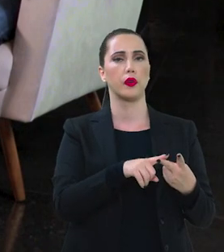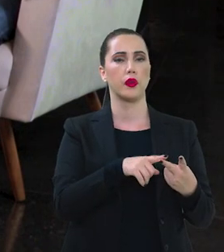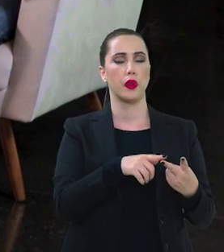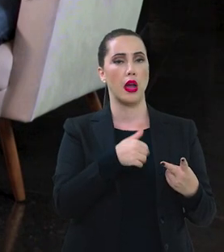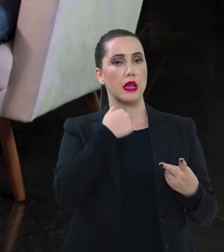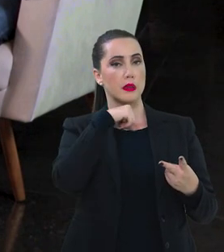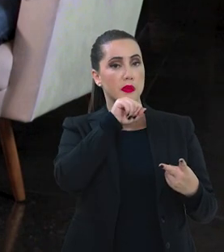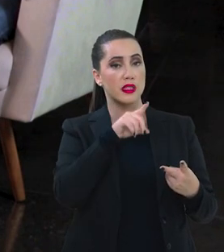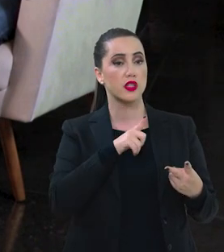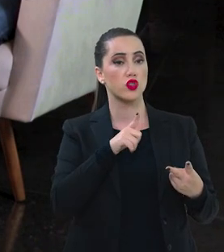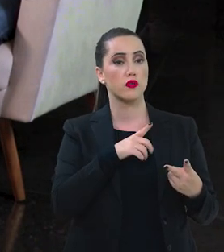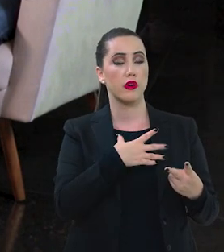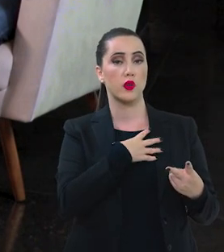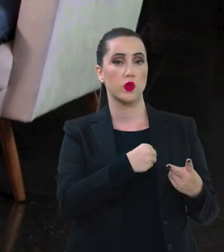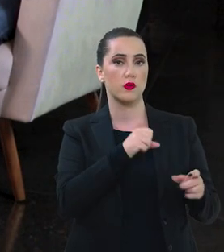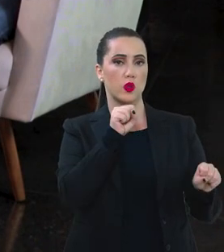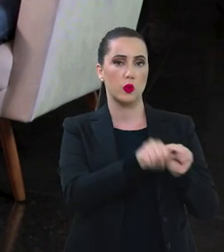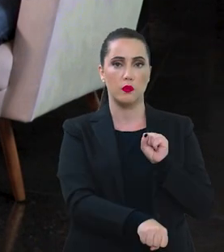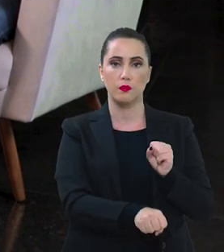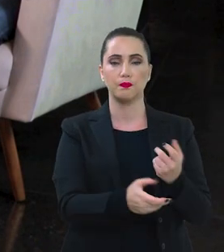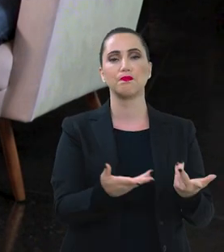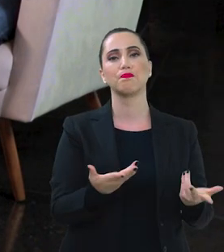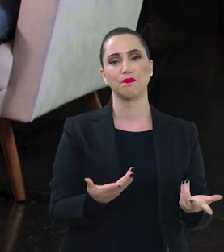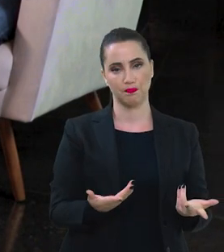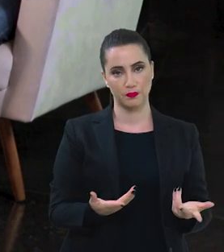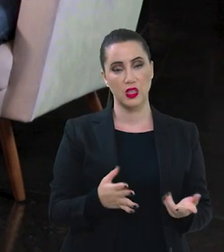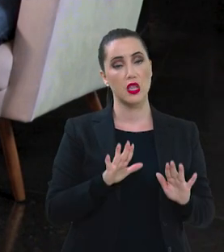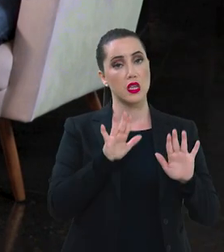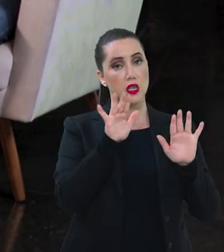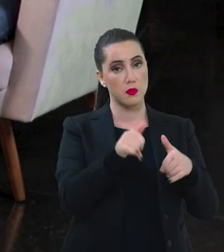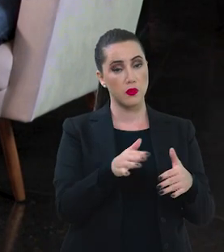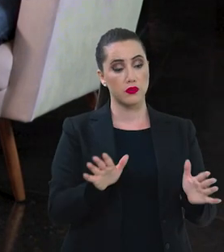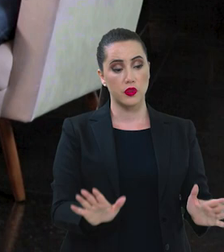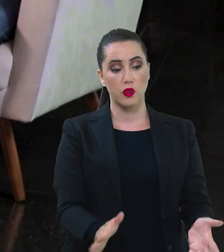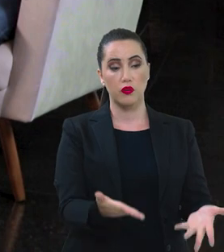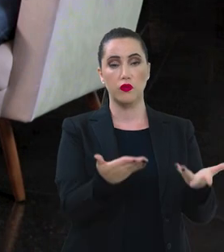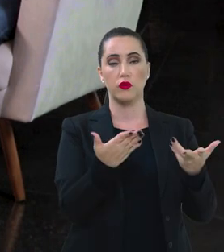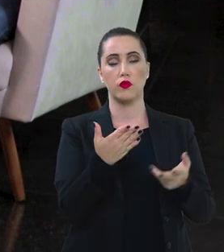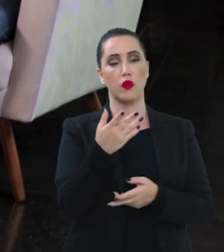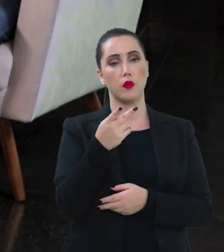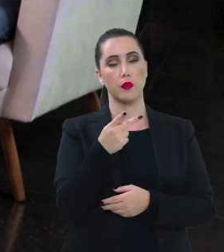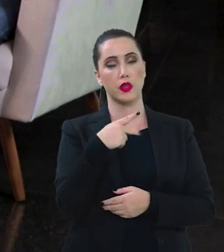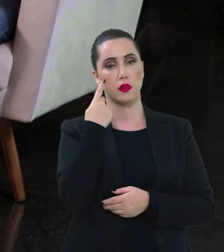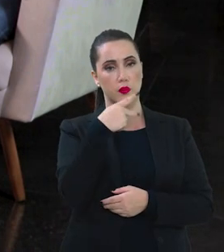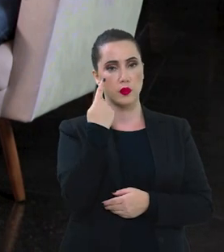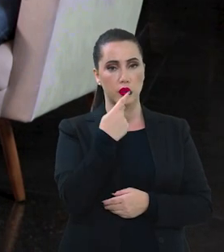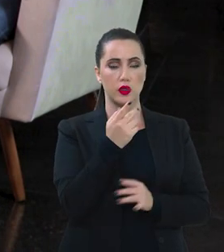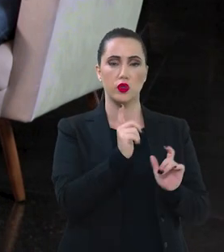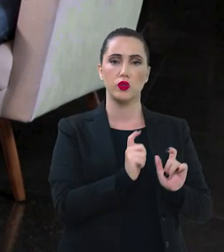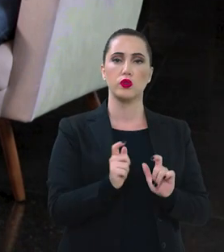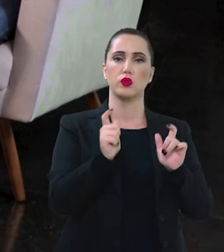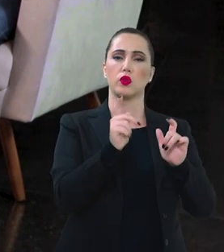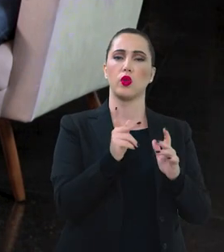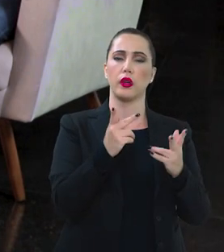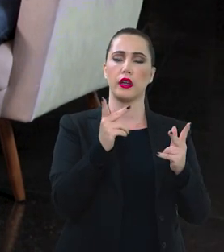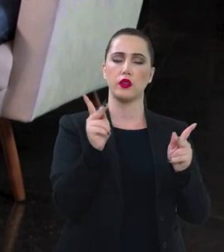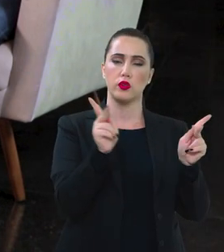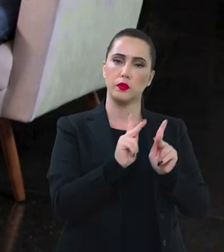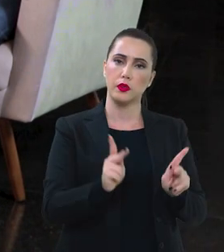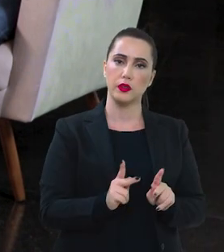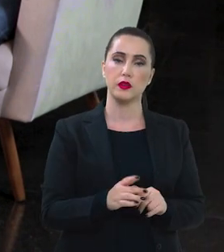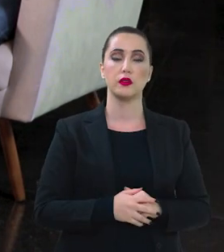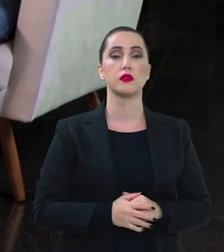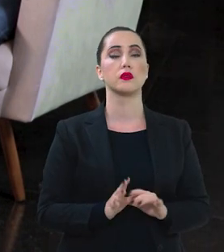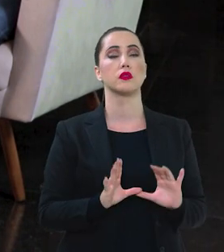mães que tiveram seus filhos assassinados, e, por fim, o fomento a políticas dos territórios da